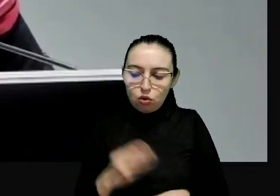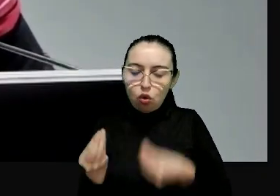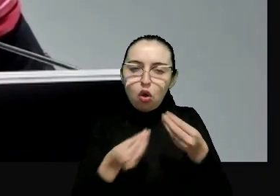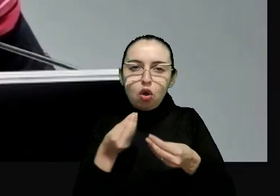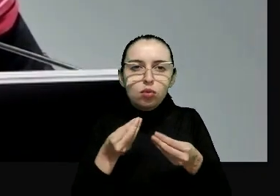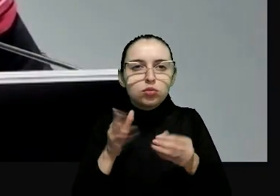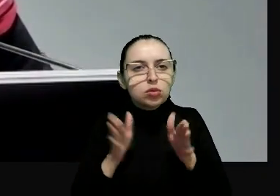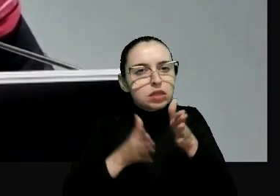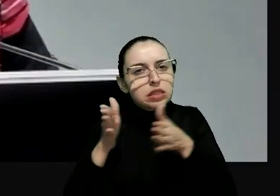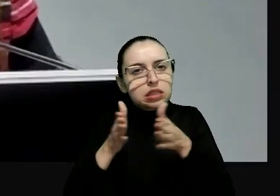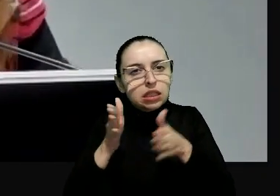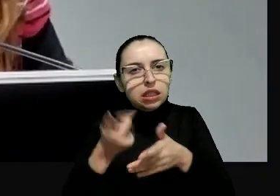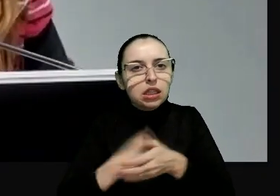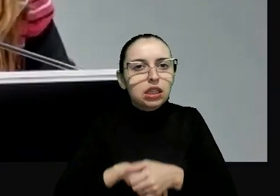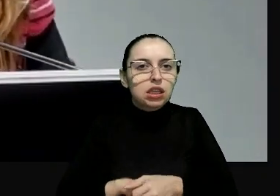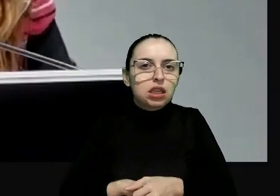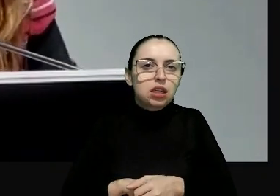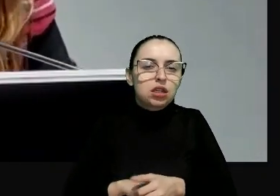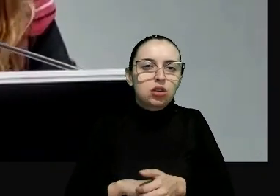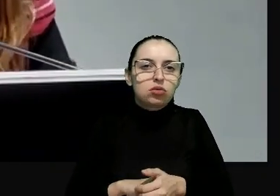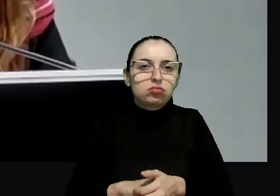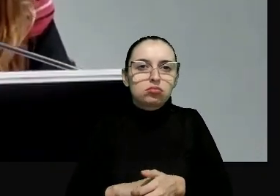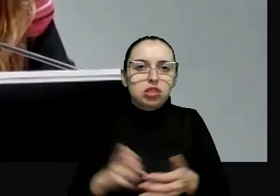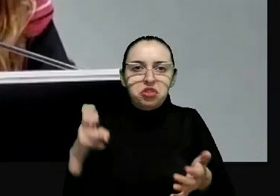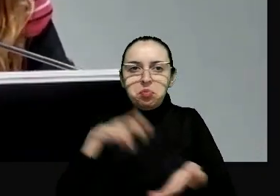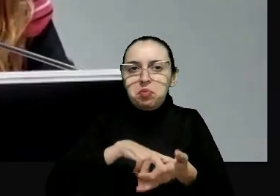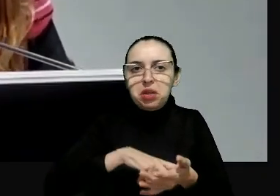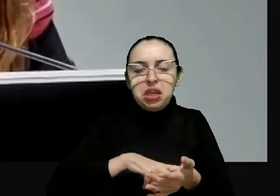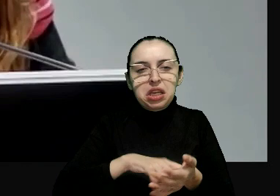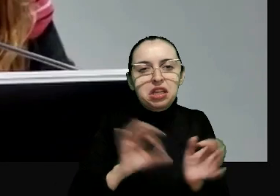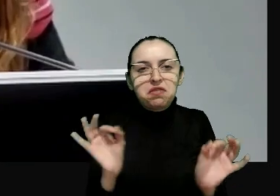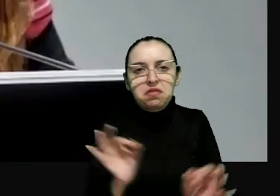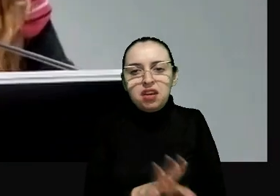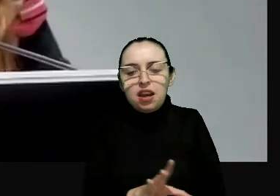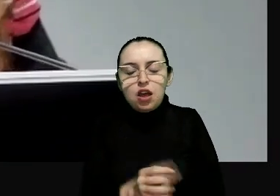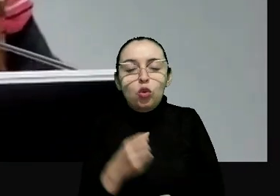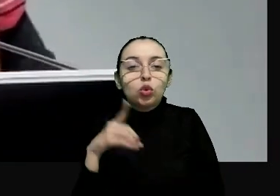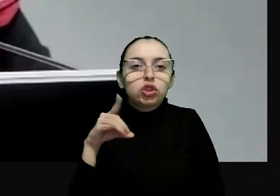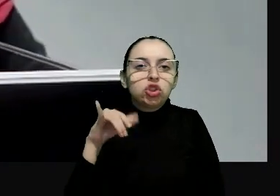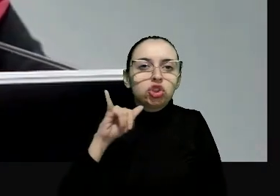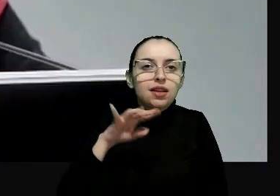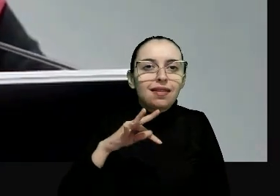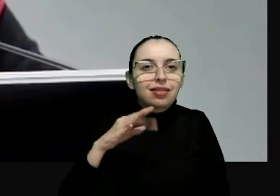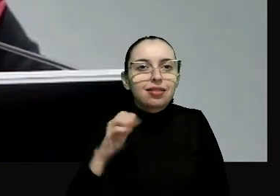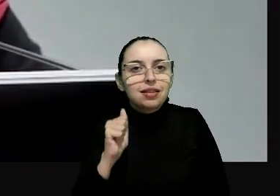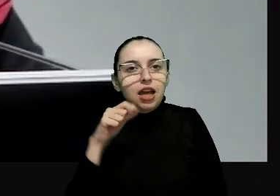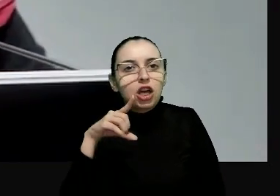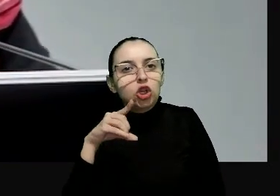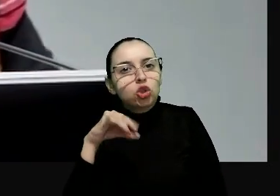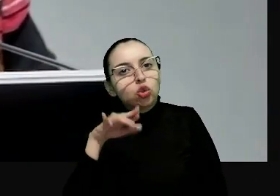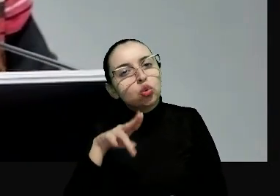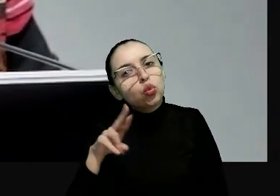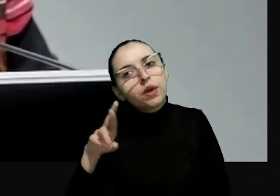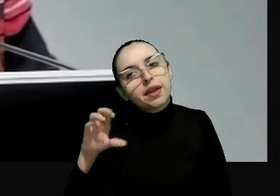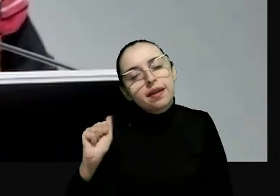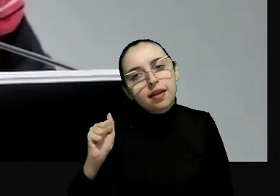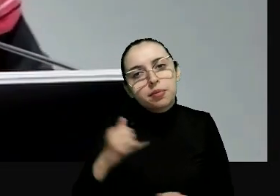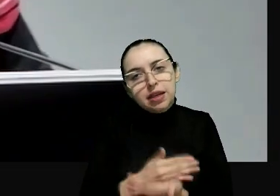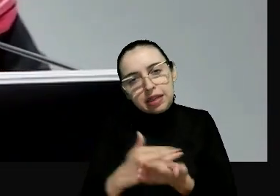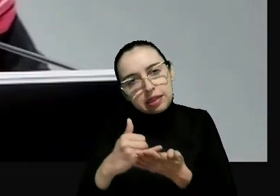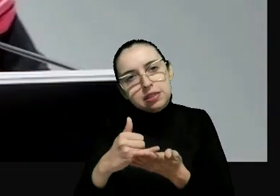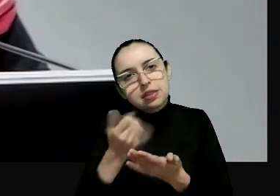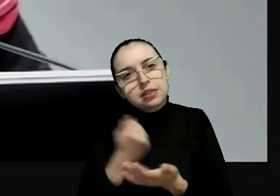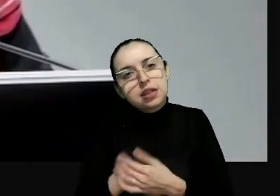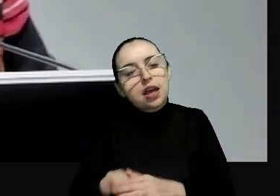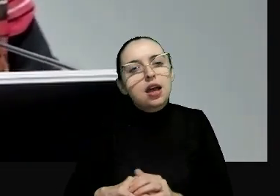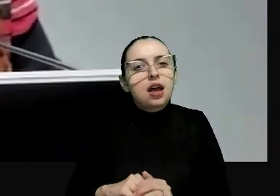como percorrer esse caminho do colapso, do final das ditaduras para as democracias. Temos